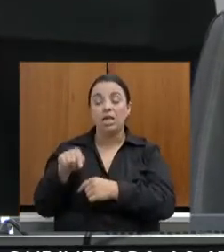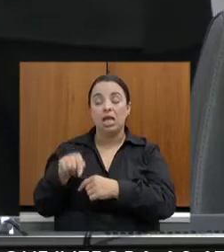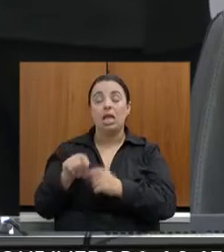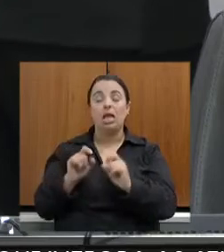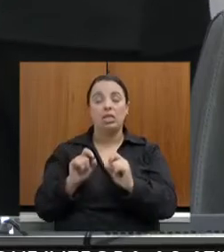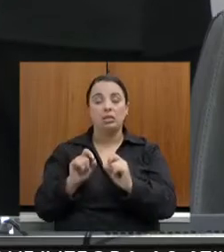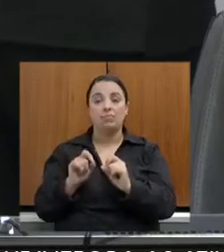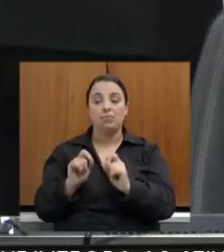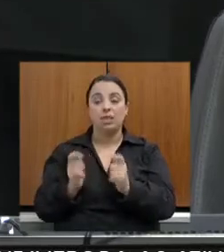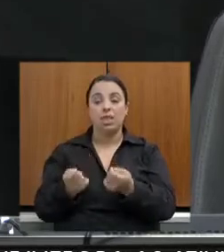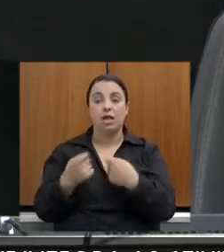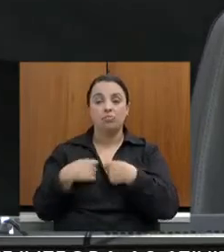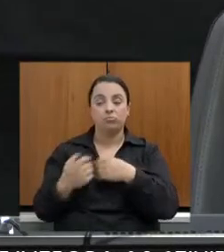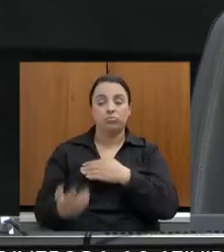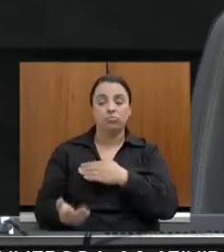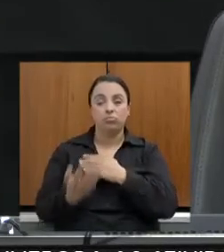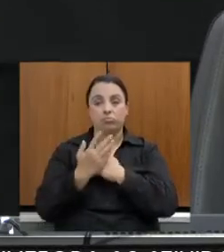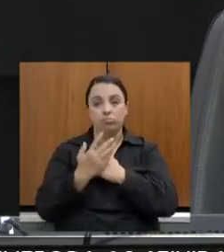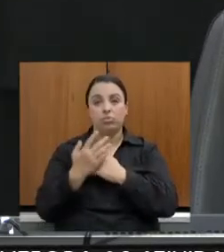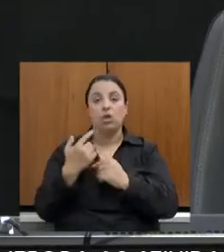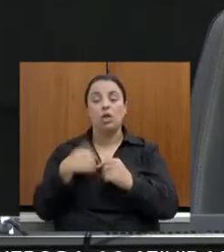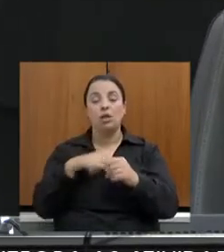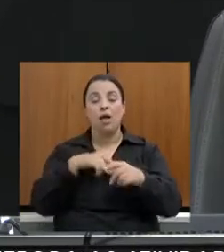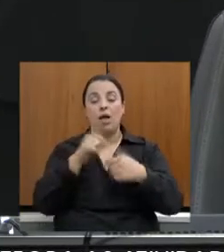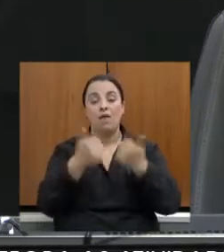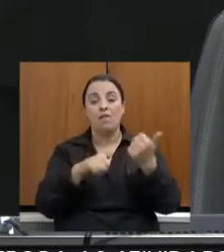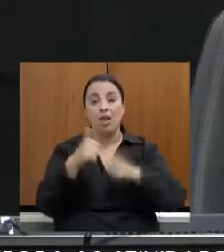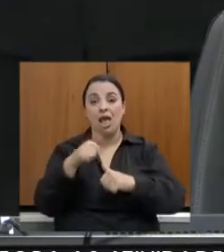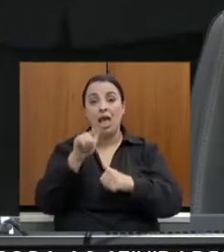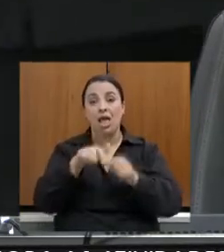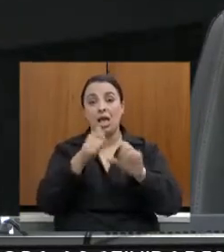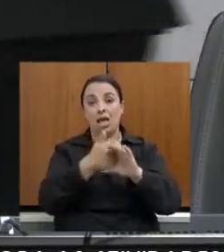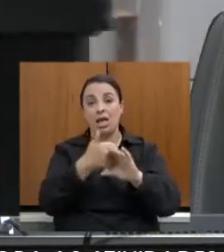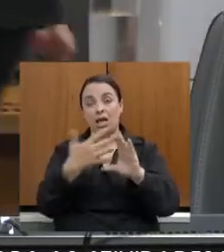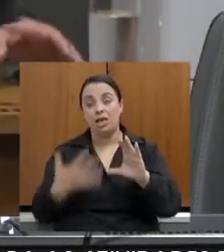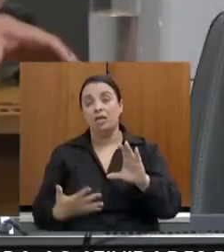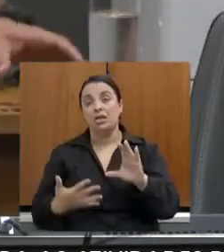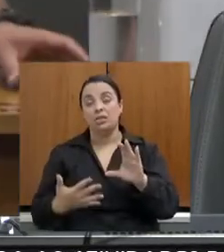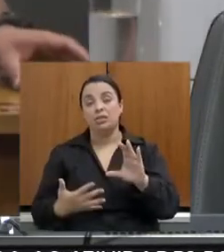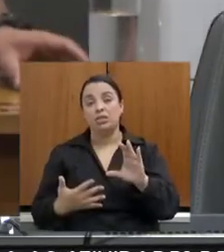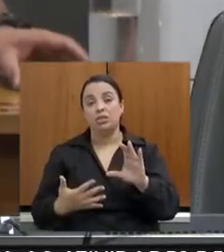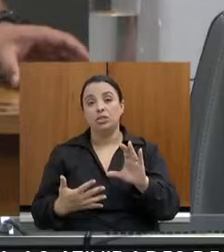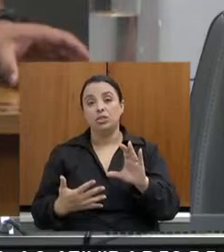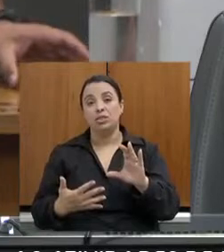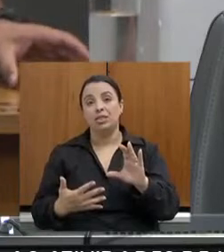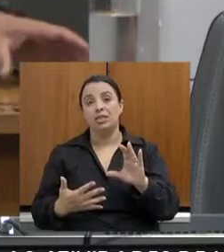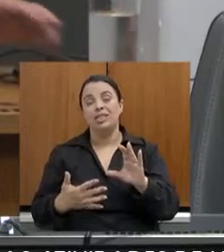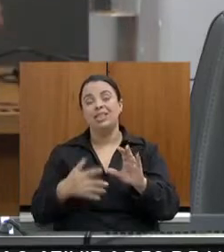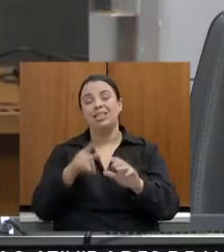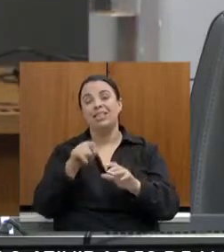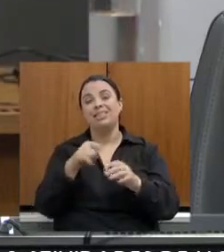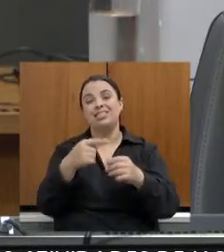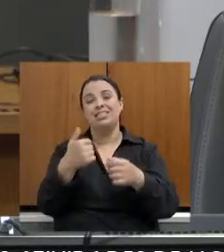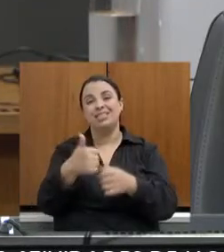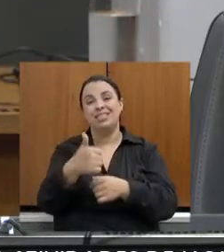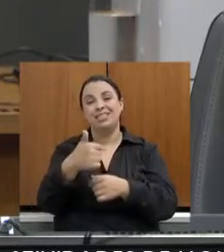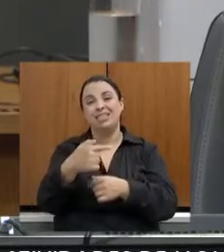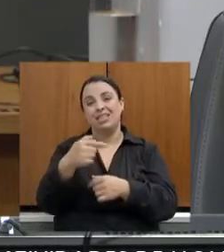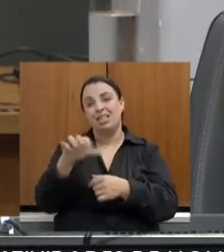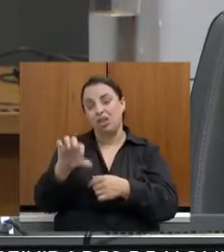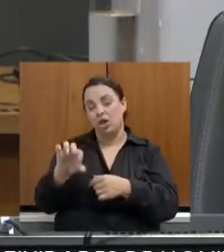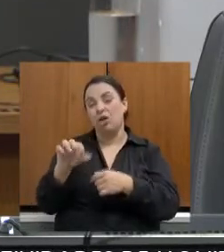buscando avaliar é exatamente as características desse público, desses 179 municípios, por exemplo,